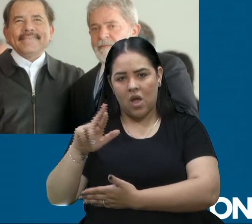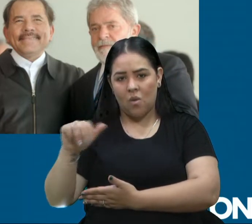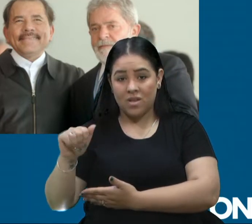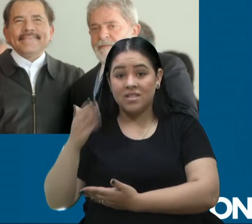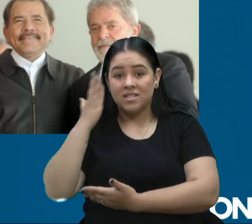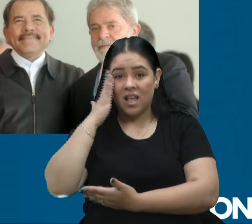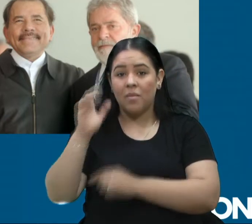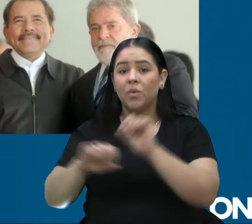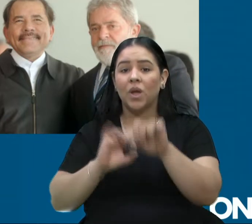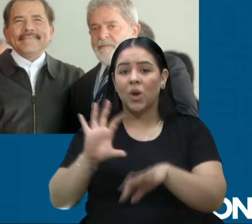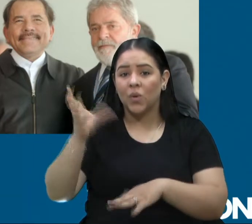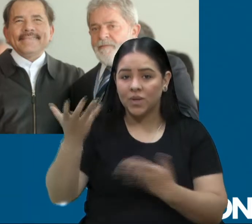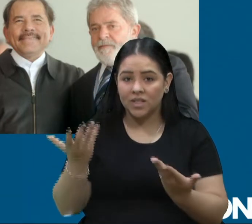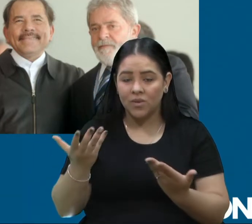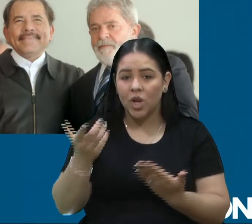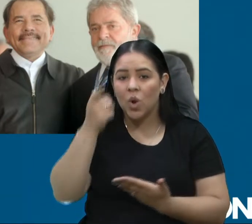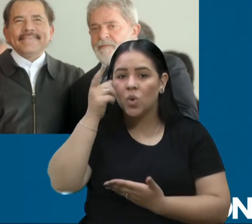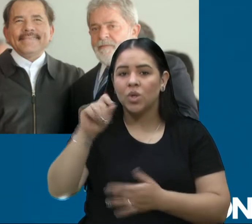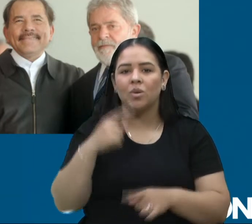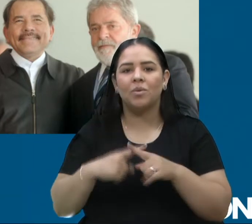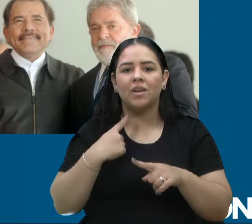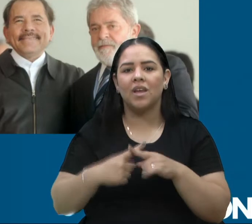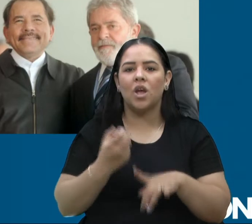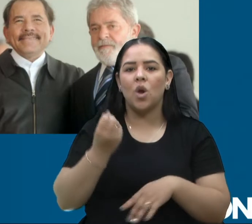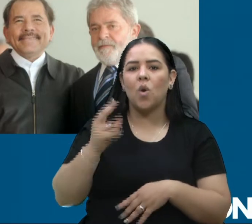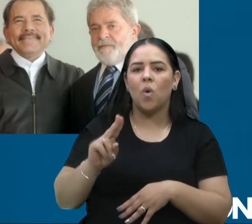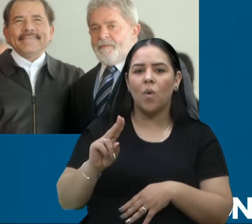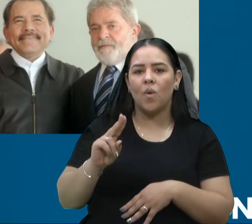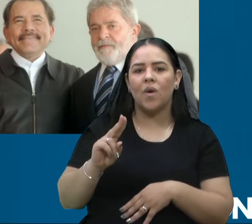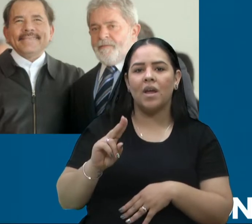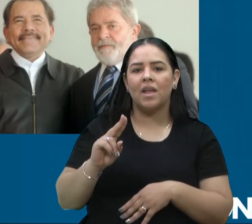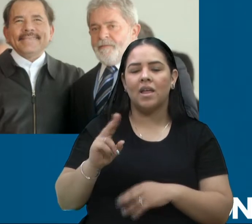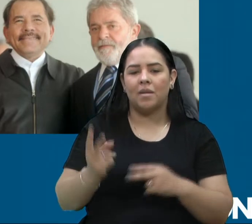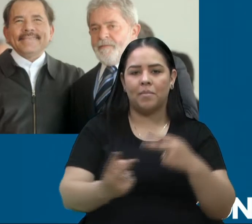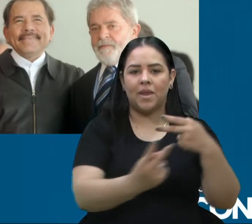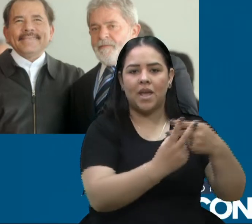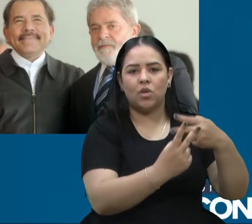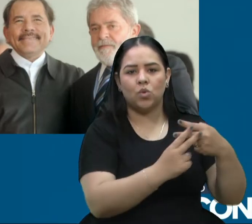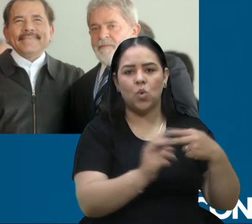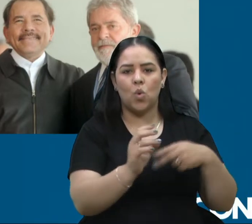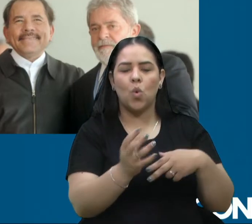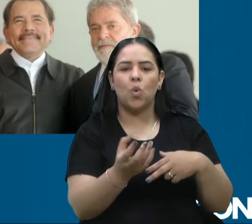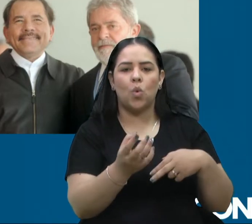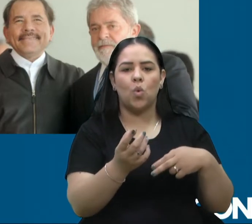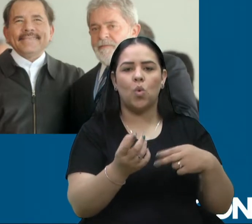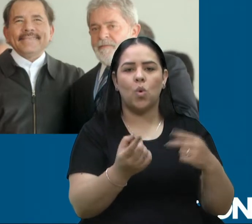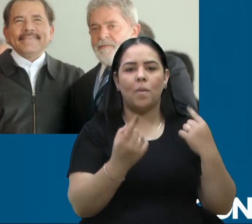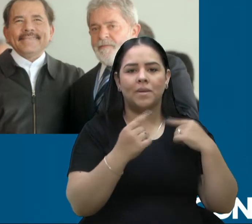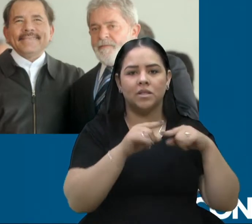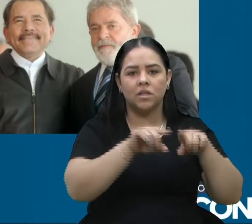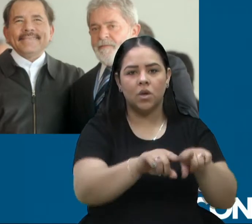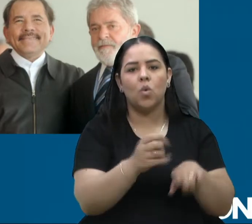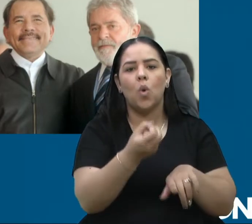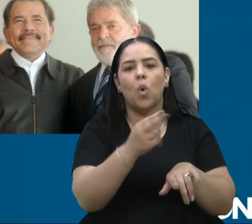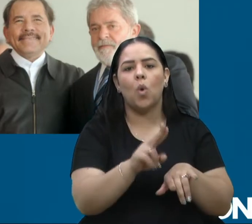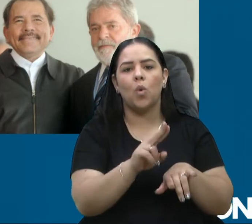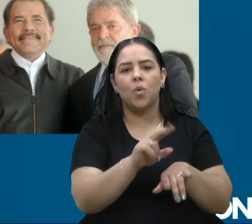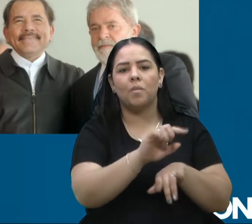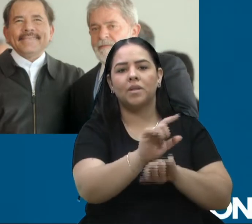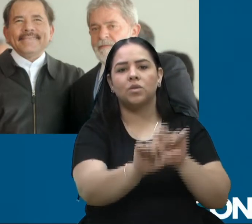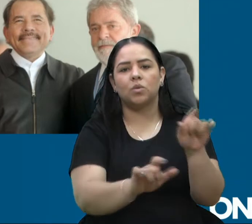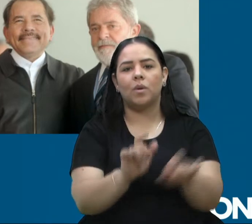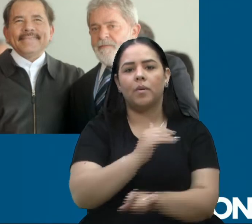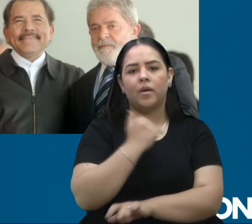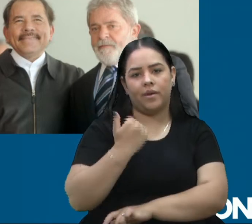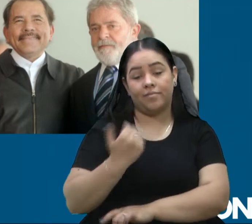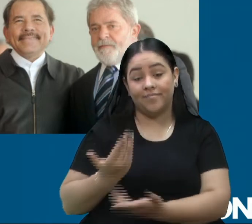opositores. E o PT está ali apoiando. Então, quando me perguntam por que eu não me junto com esse partido, não faço alianças com esse partido,